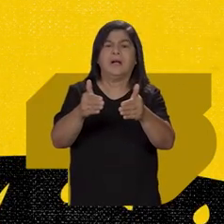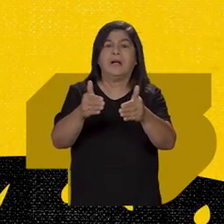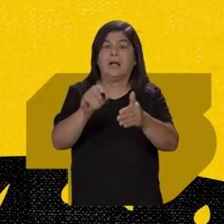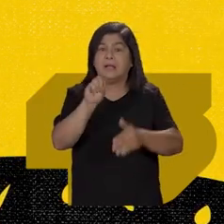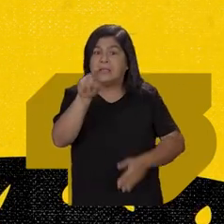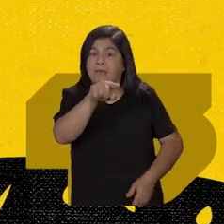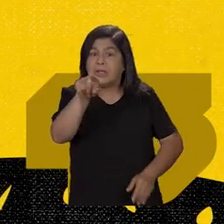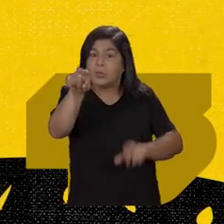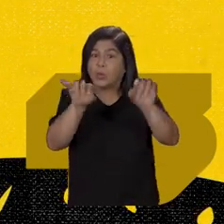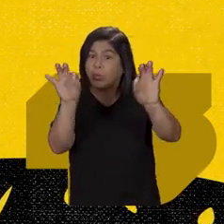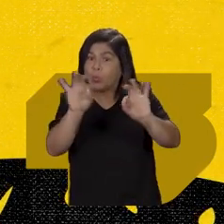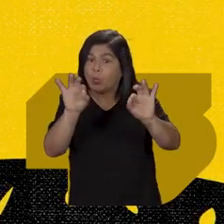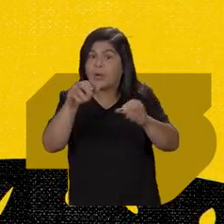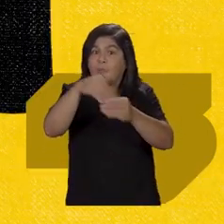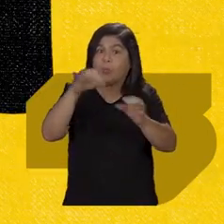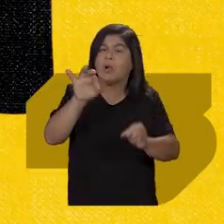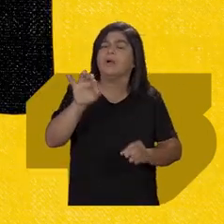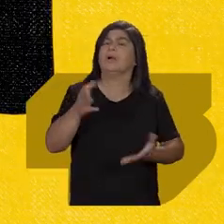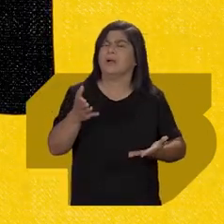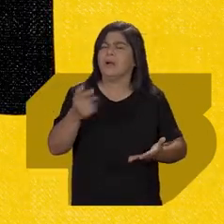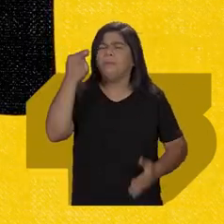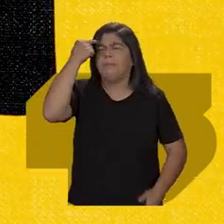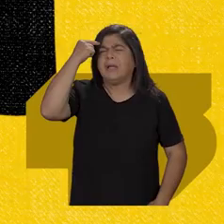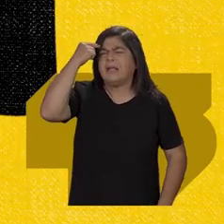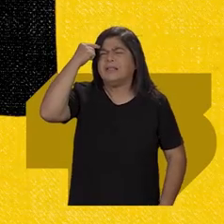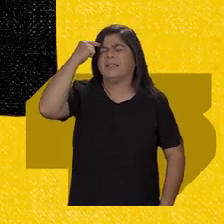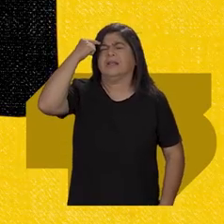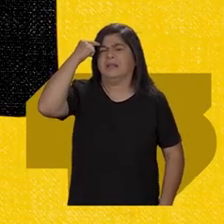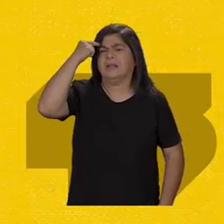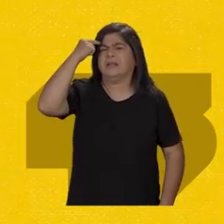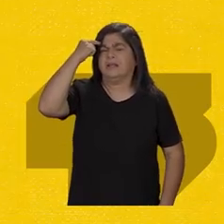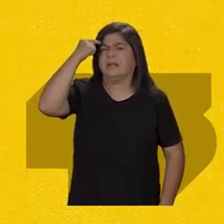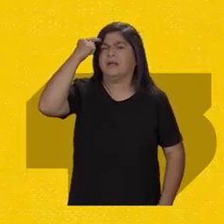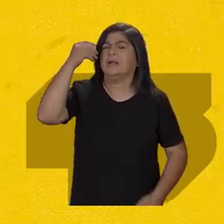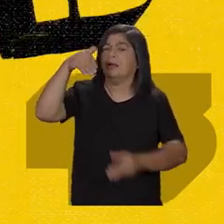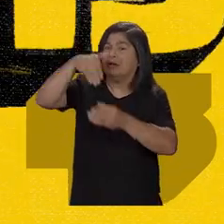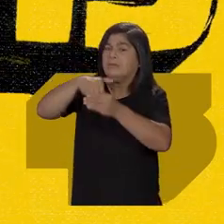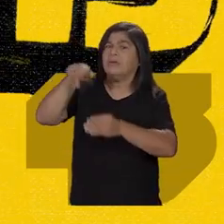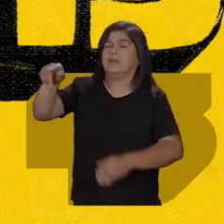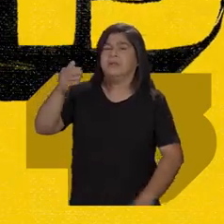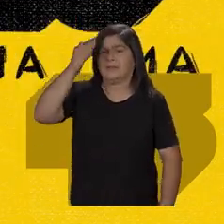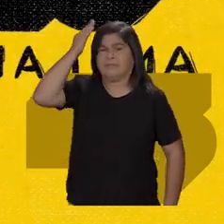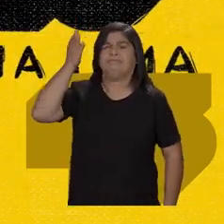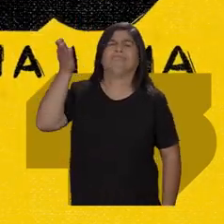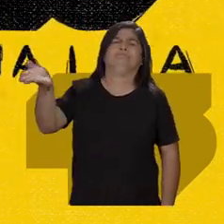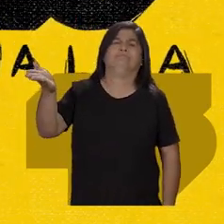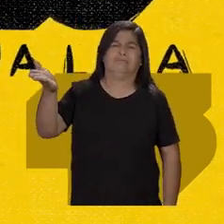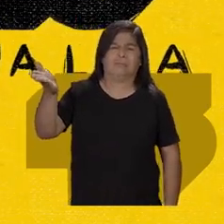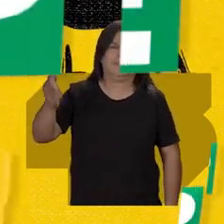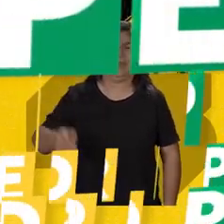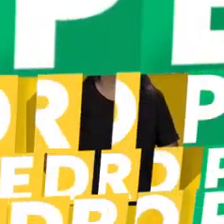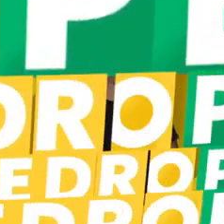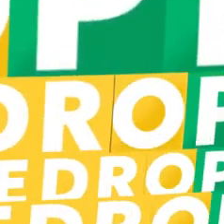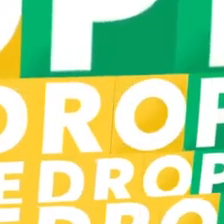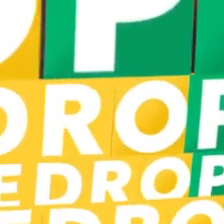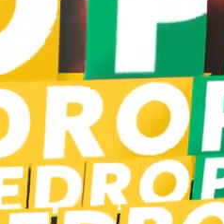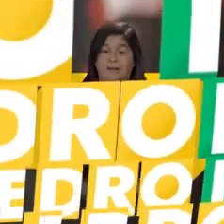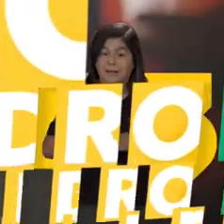escolheu ou que já escolheu e que volte a pensar e votar no melhor, que é Pedro Cunha Lima.